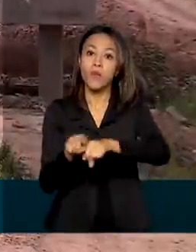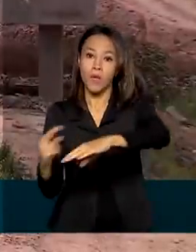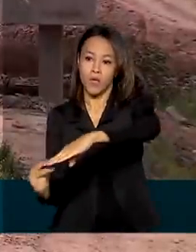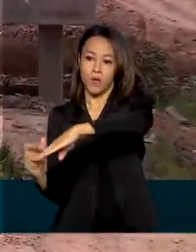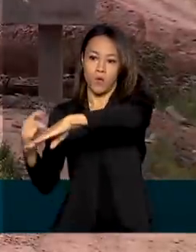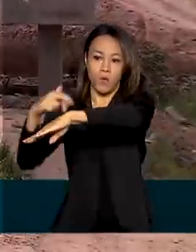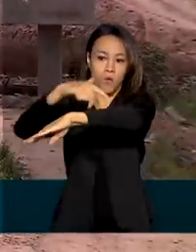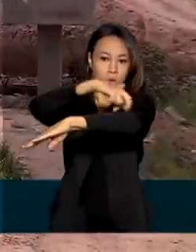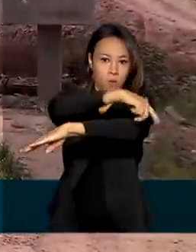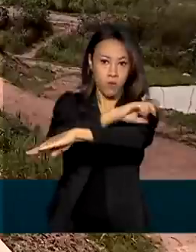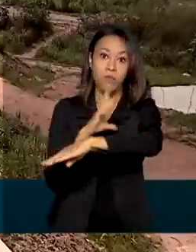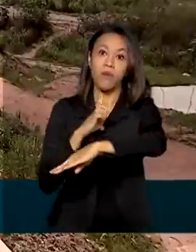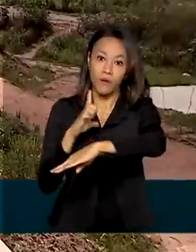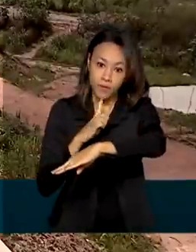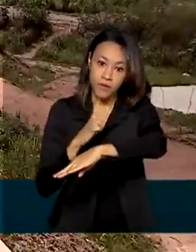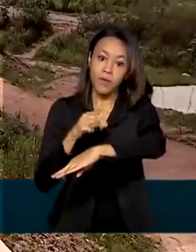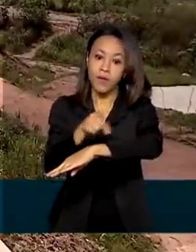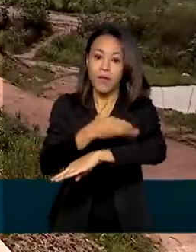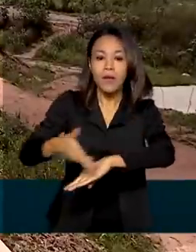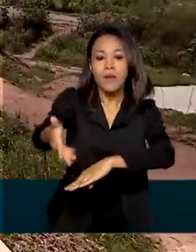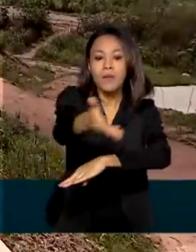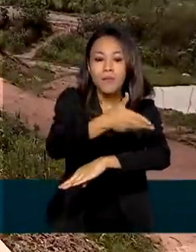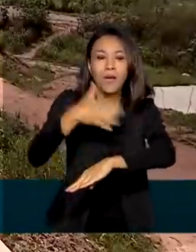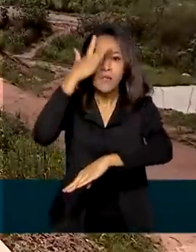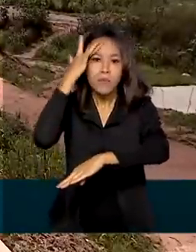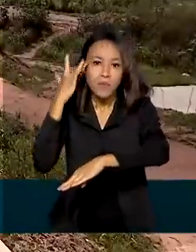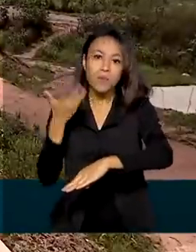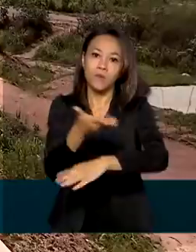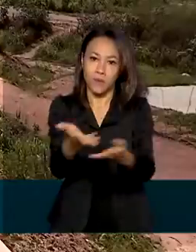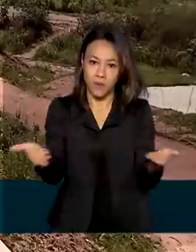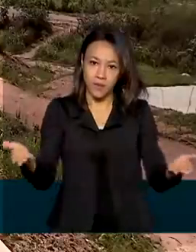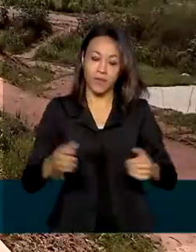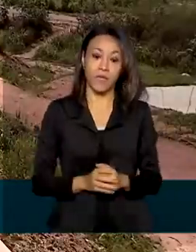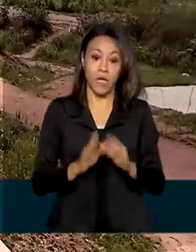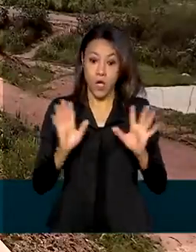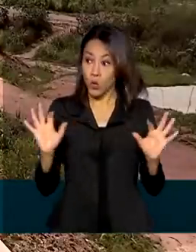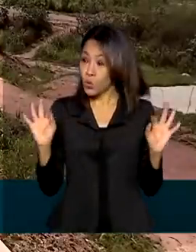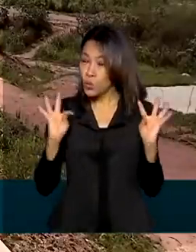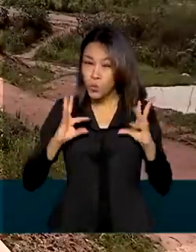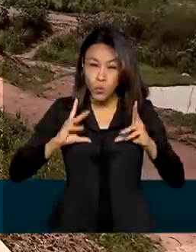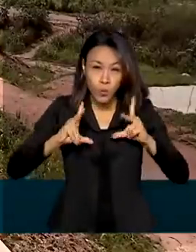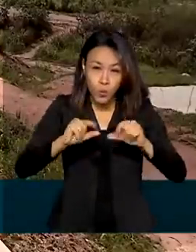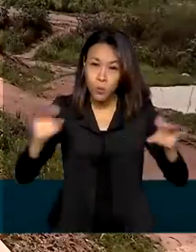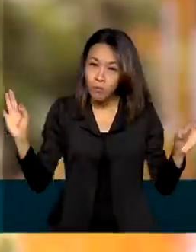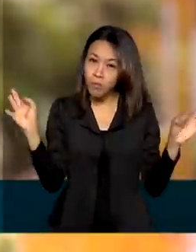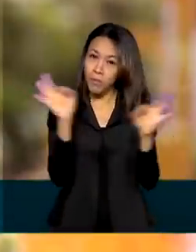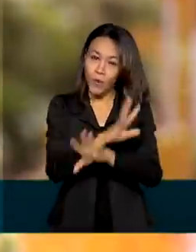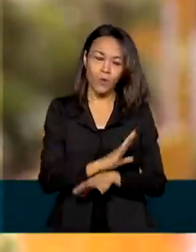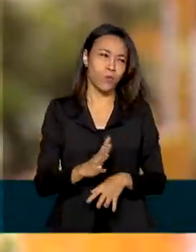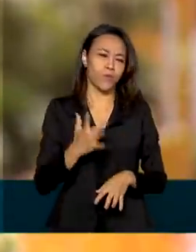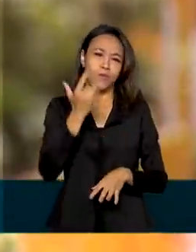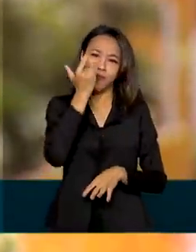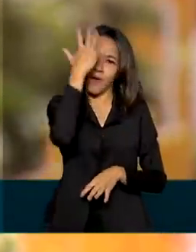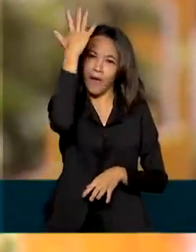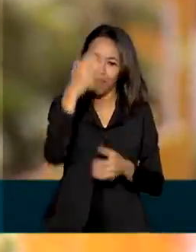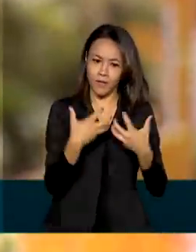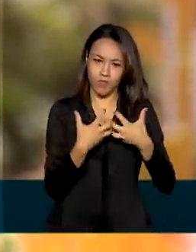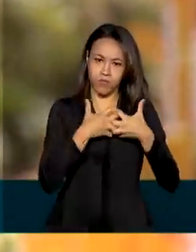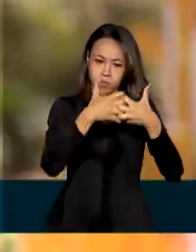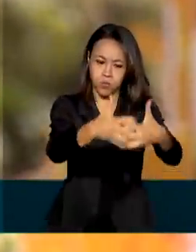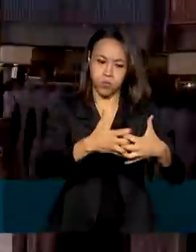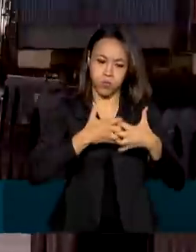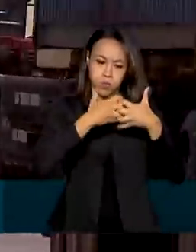linha férrea e passarelas para o trânsito de pedestres. Quando estiver pronta, vai facilitar o escoamento de carga,